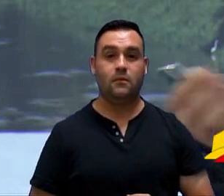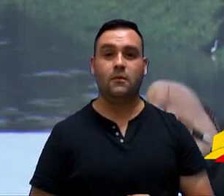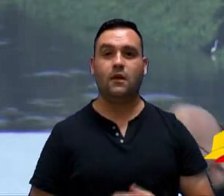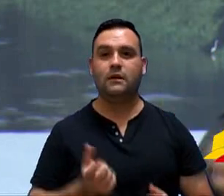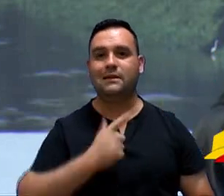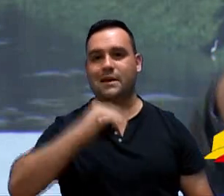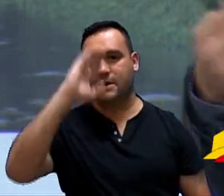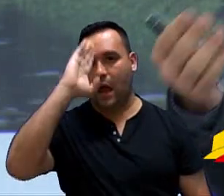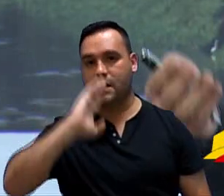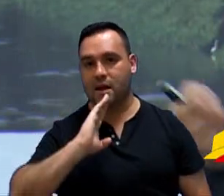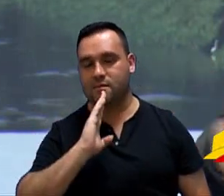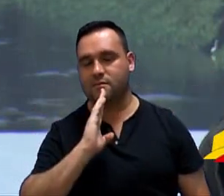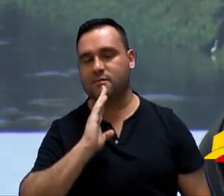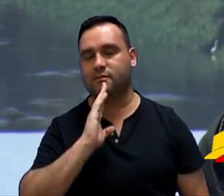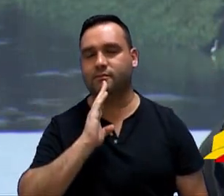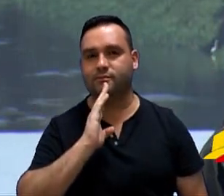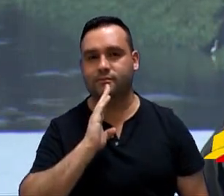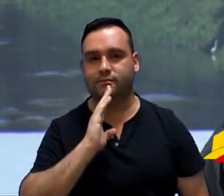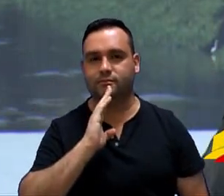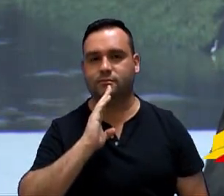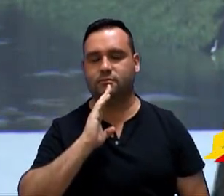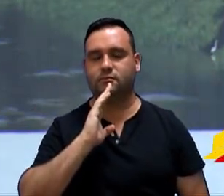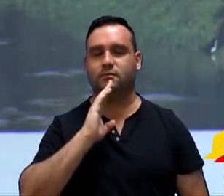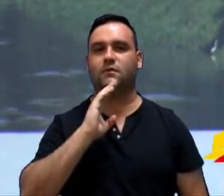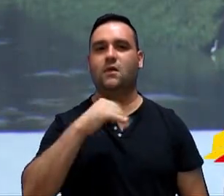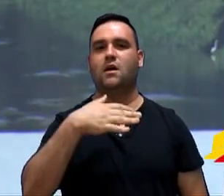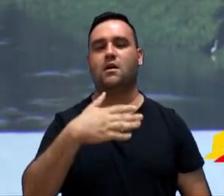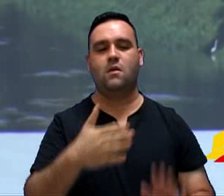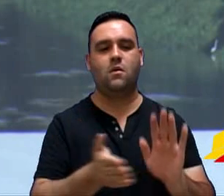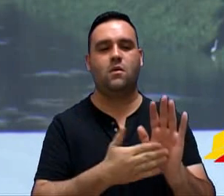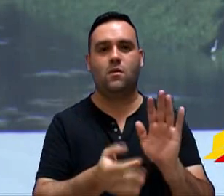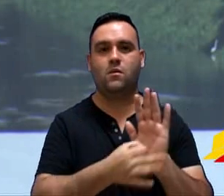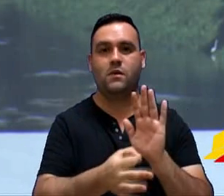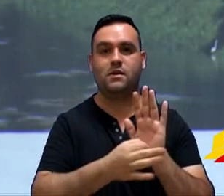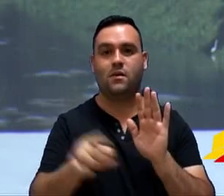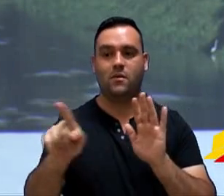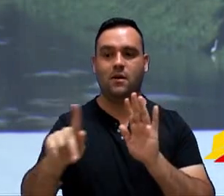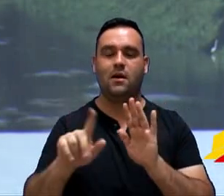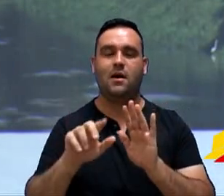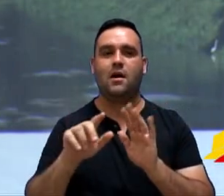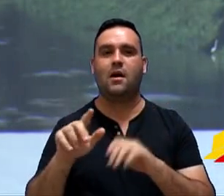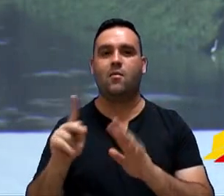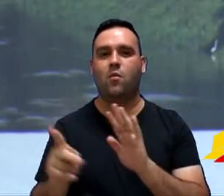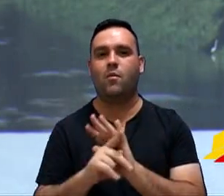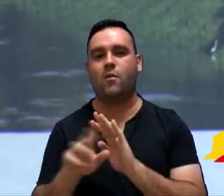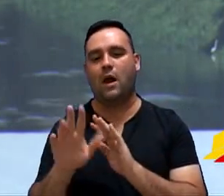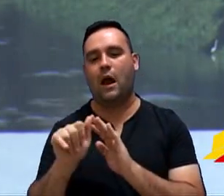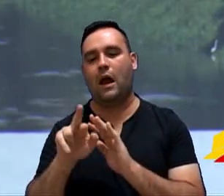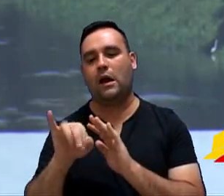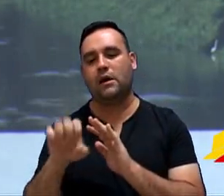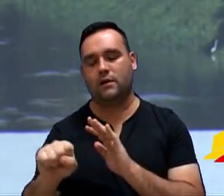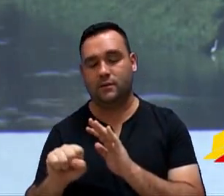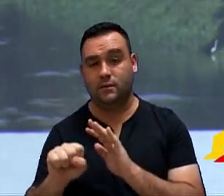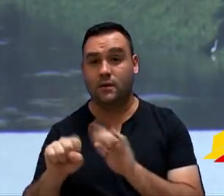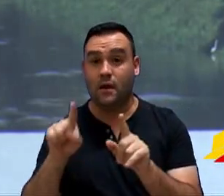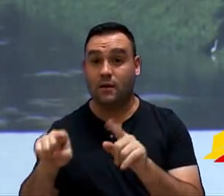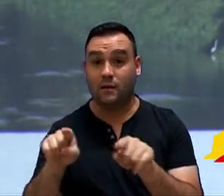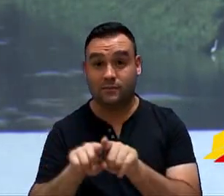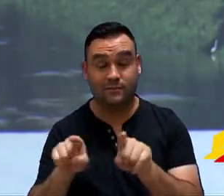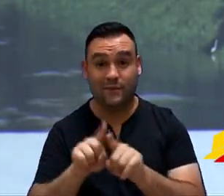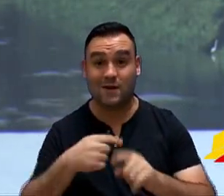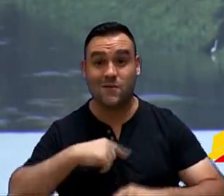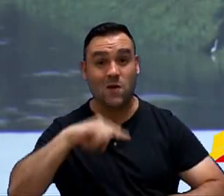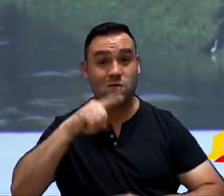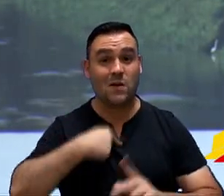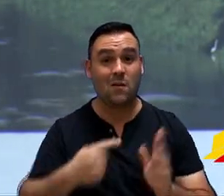Dessa gratuidade, dessa... É, o parecer técnico da agência. Parecer técnico, inclusive, gente, é que